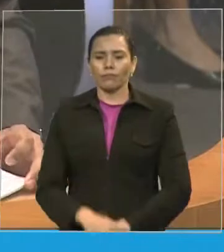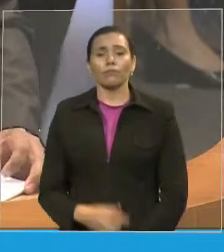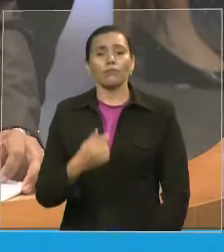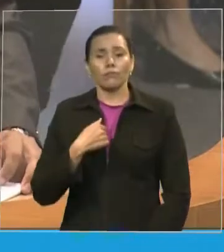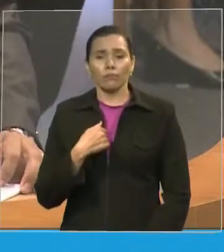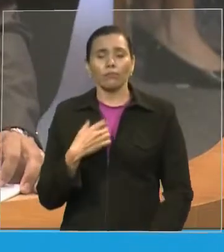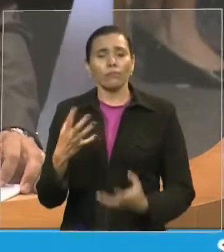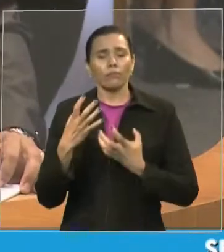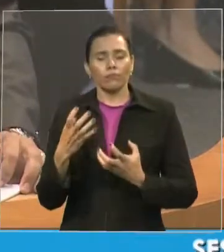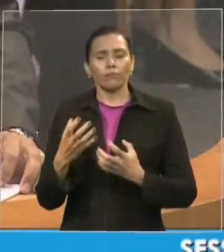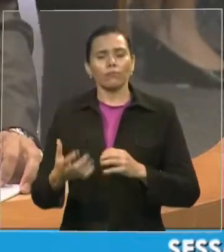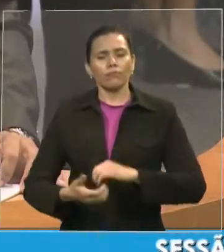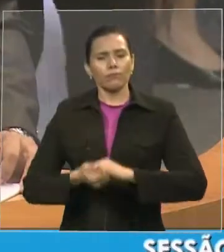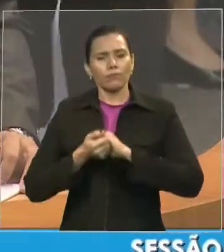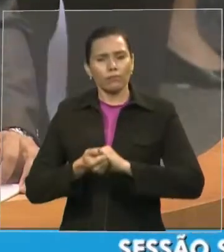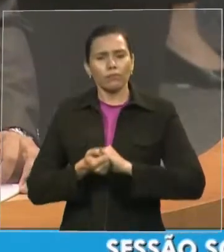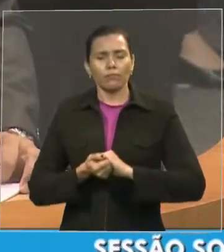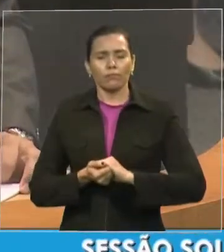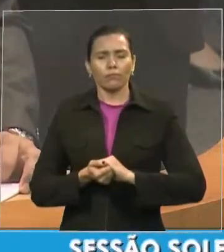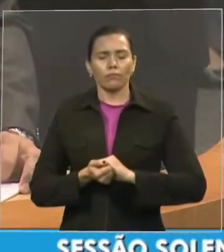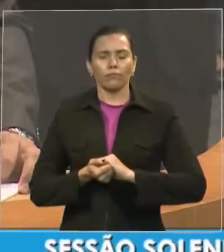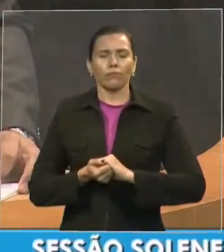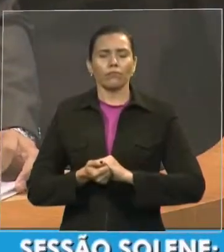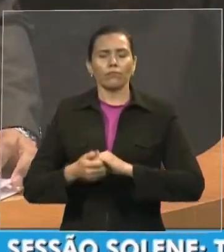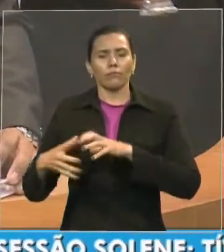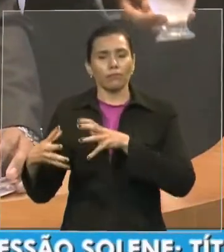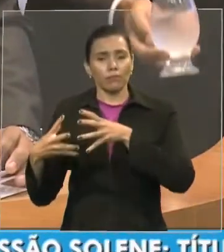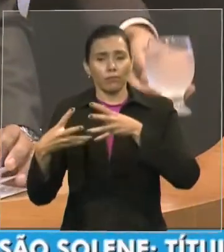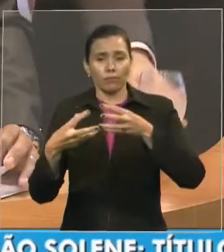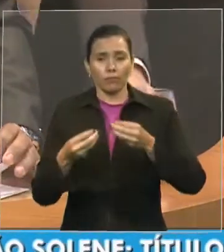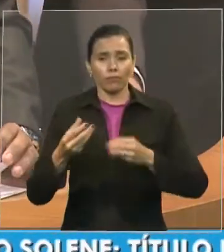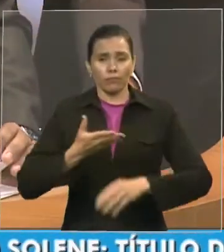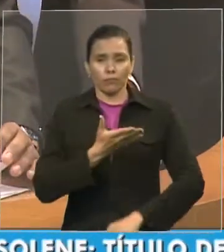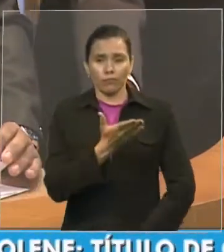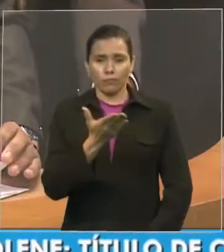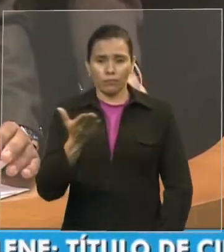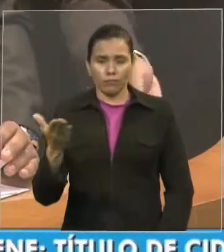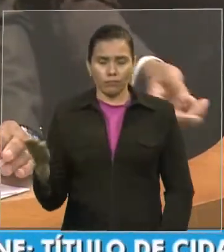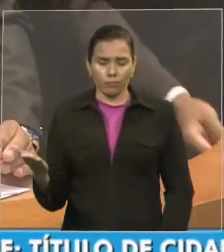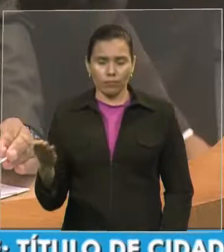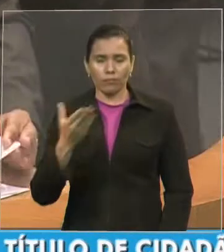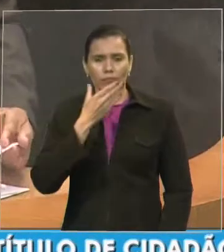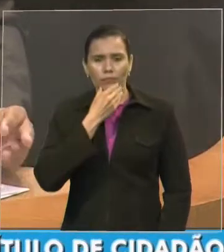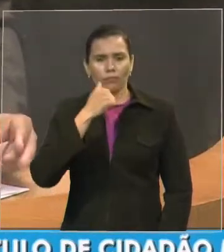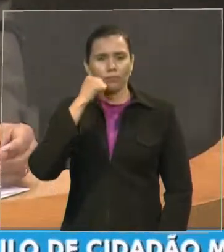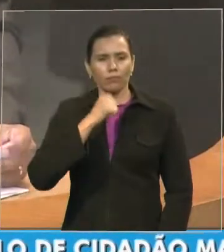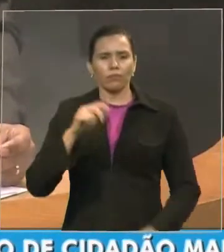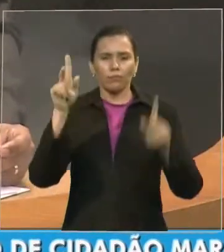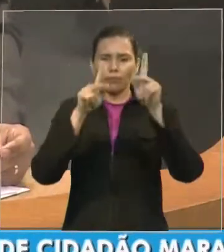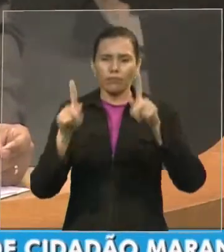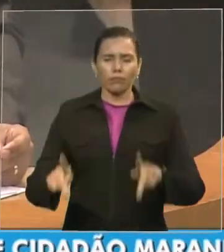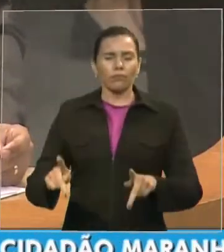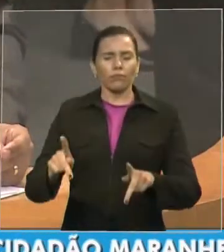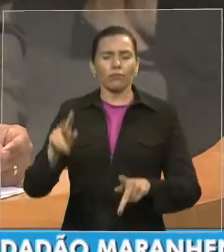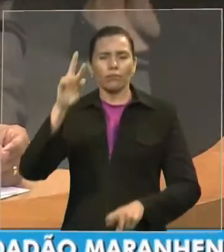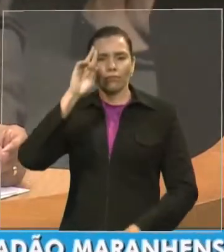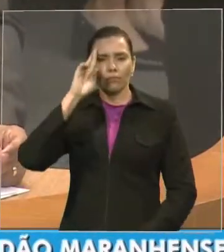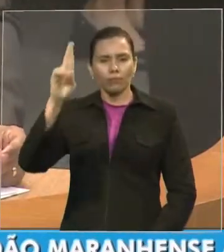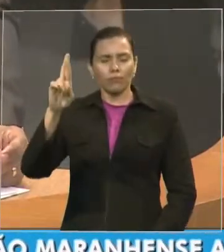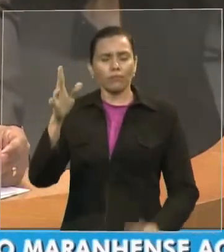quero cumprimentar a todos e a todas, na paz do Senhor Jesus Cristo.